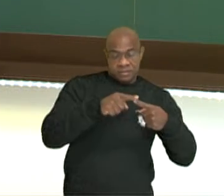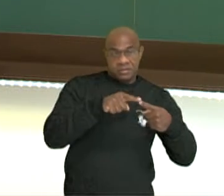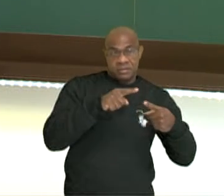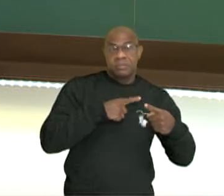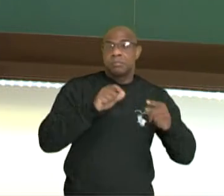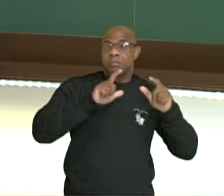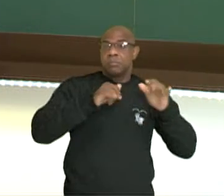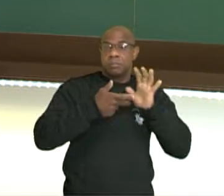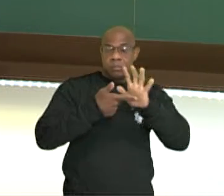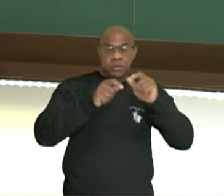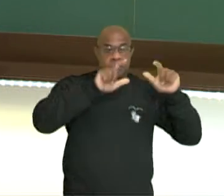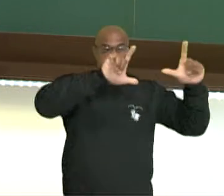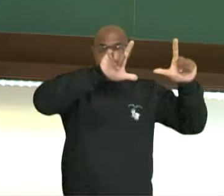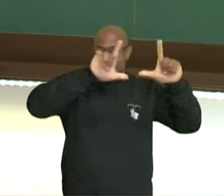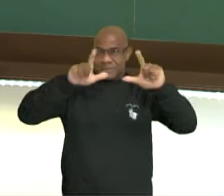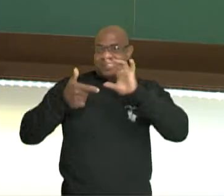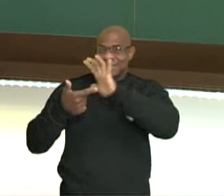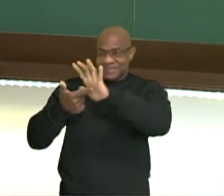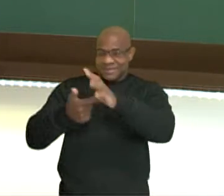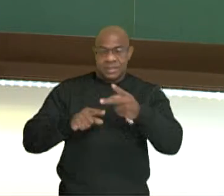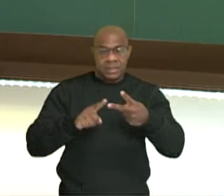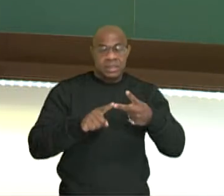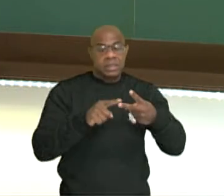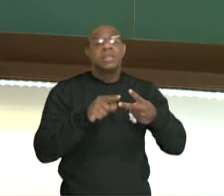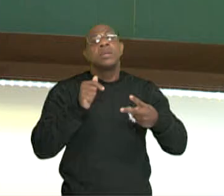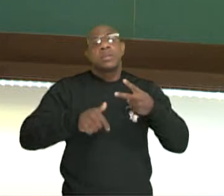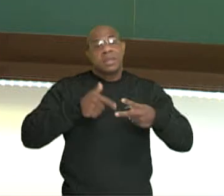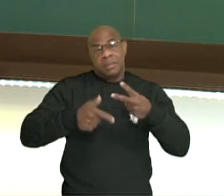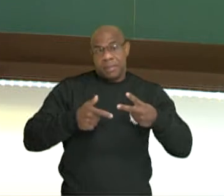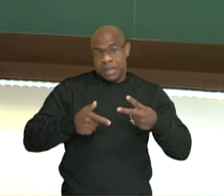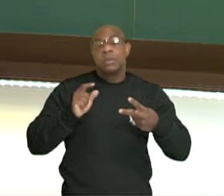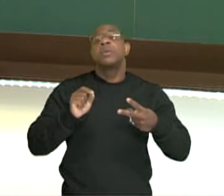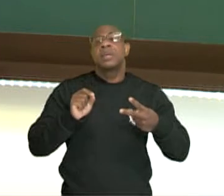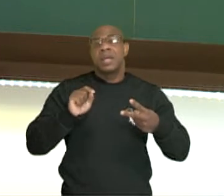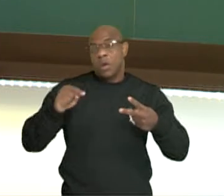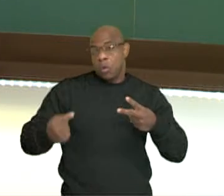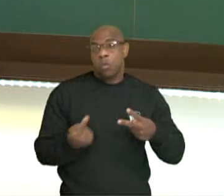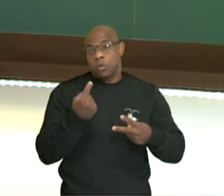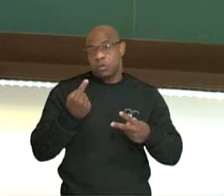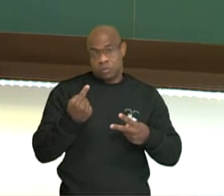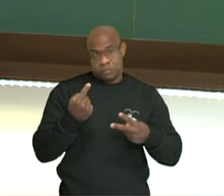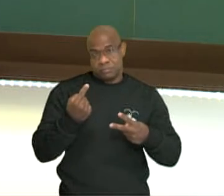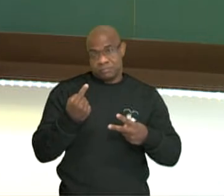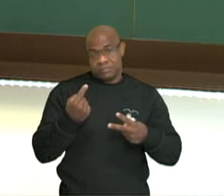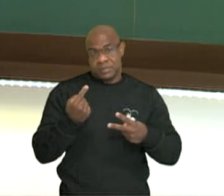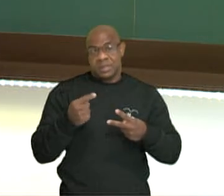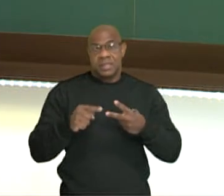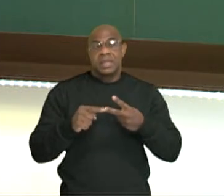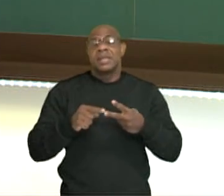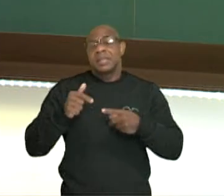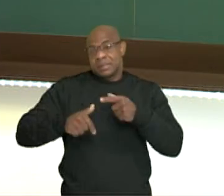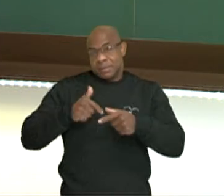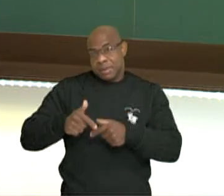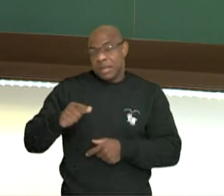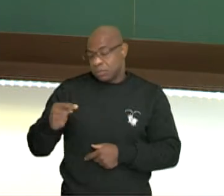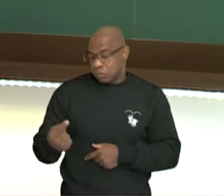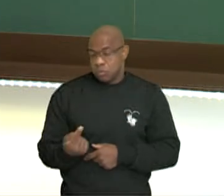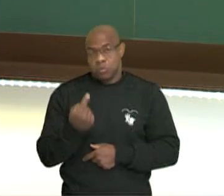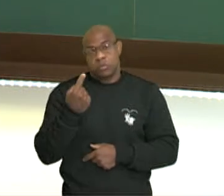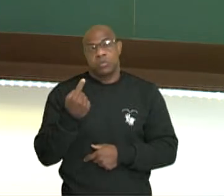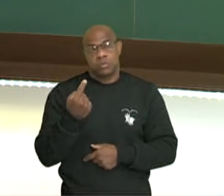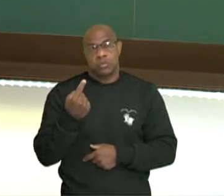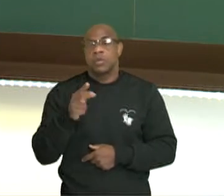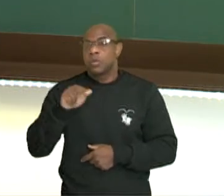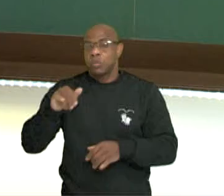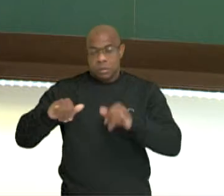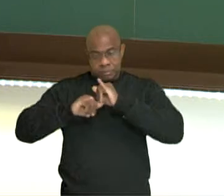da exposição e a outra especificamente das obras raras. Quando falamos de Machado de Assis, temos sempre que estar